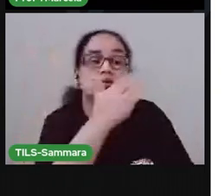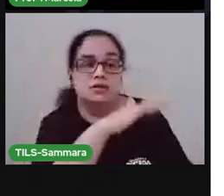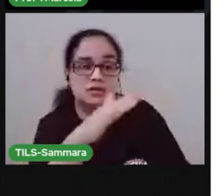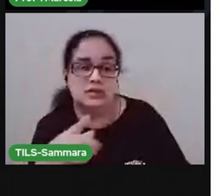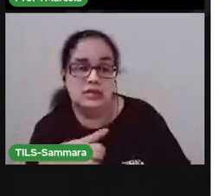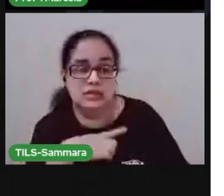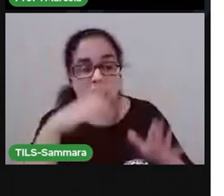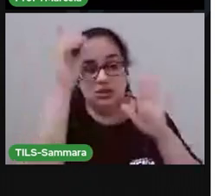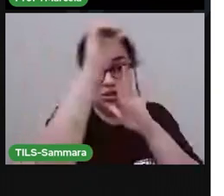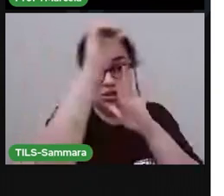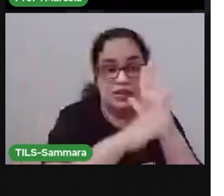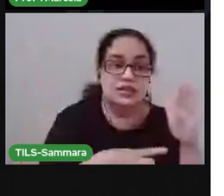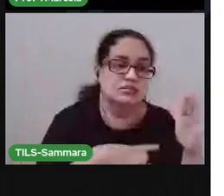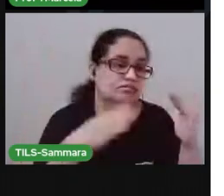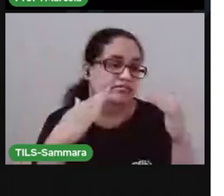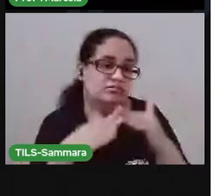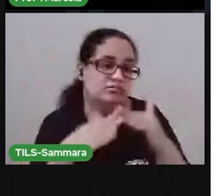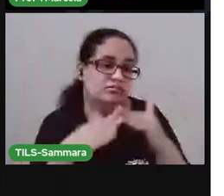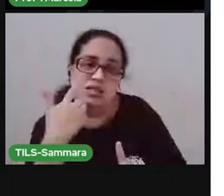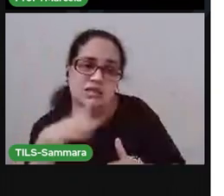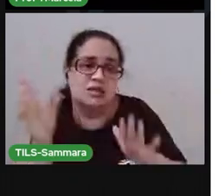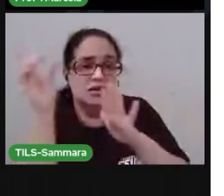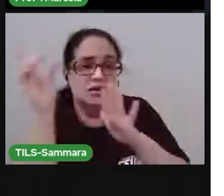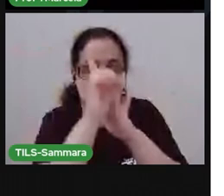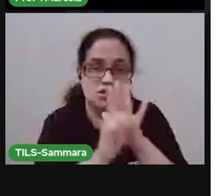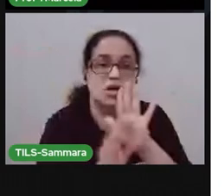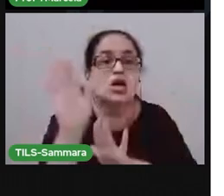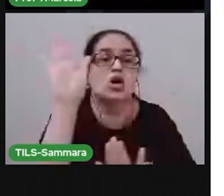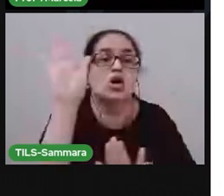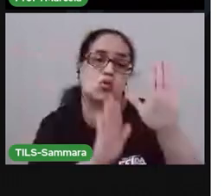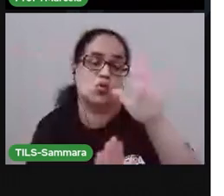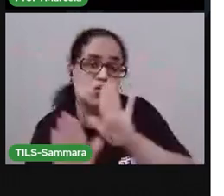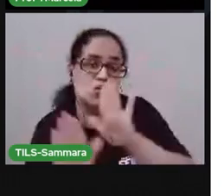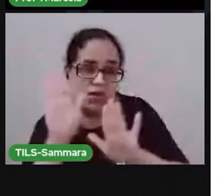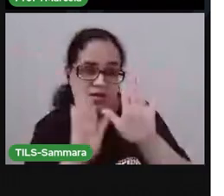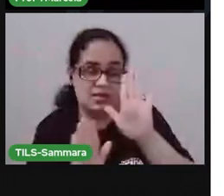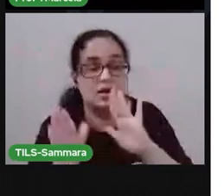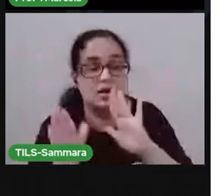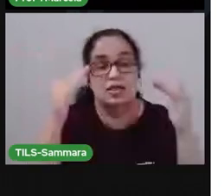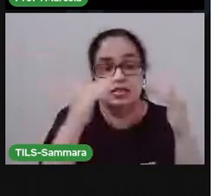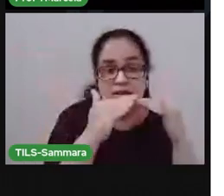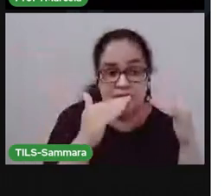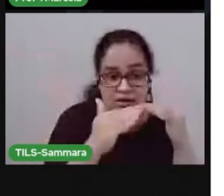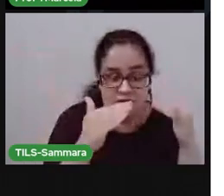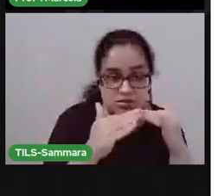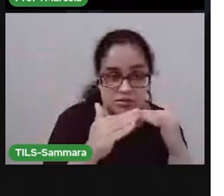direito de ter um ar. Mas elas também têm direito de cuidar desse lar. De zelar por ele.